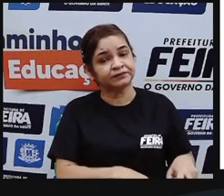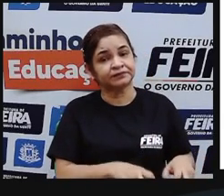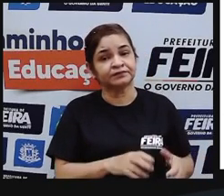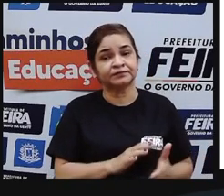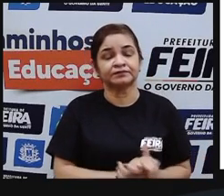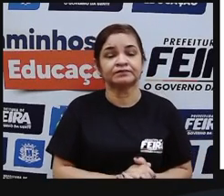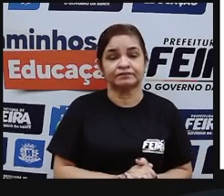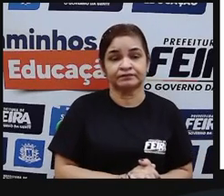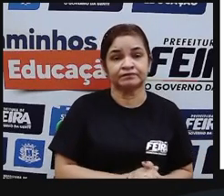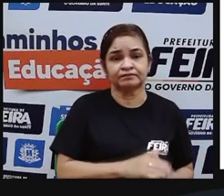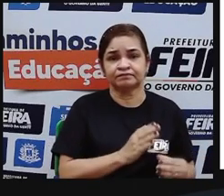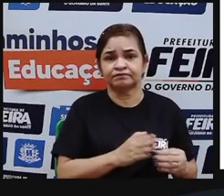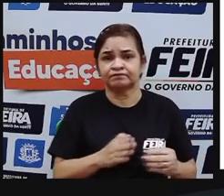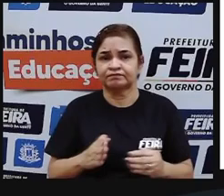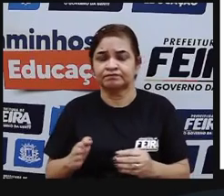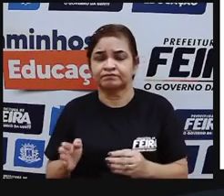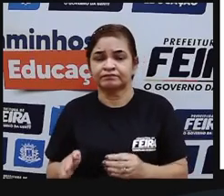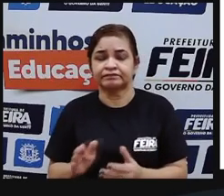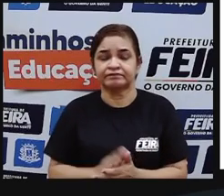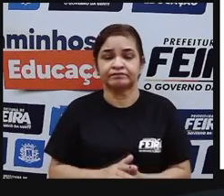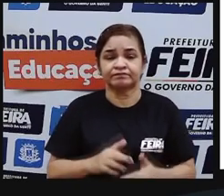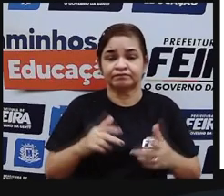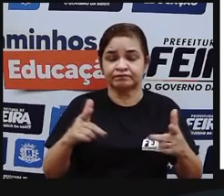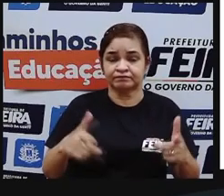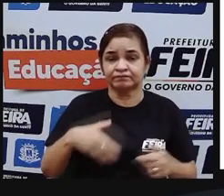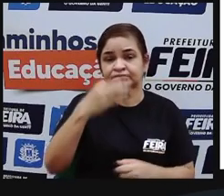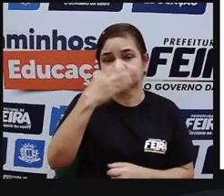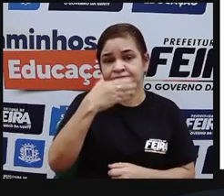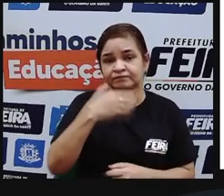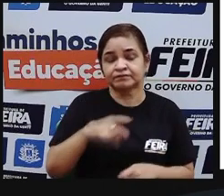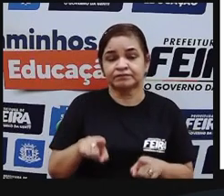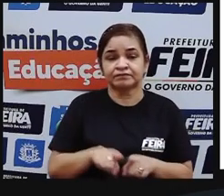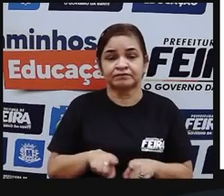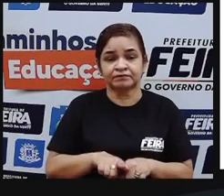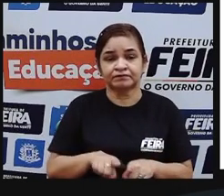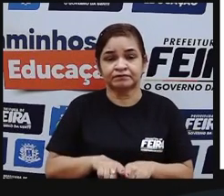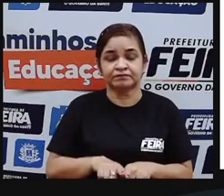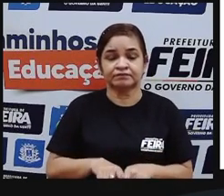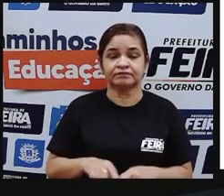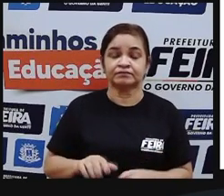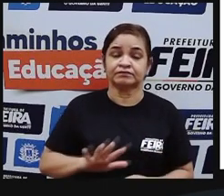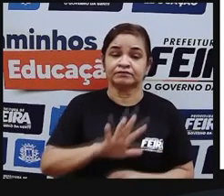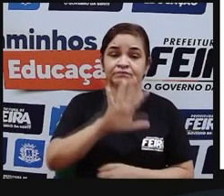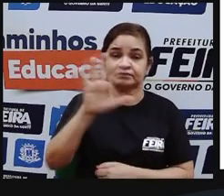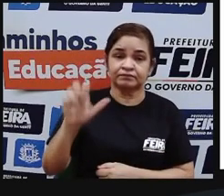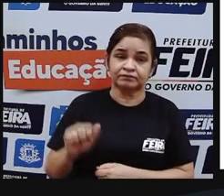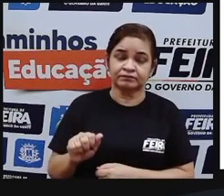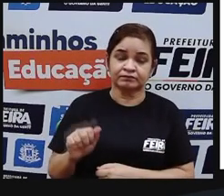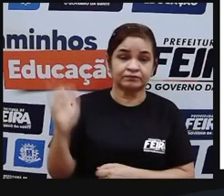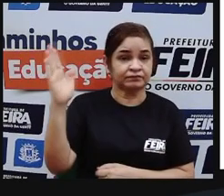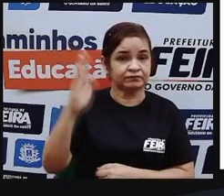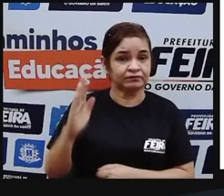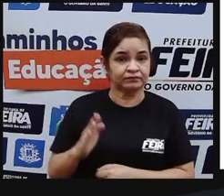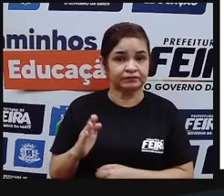mandioca, a empim e outras frutas típicas do nosso território brasileiro.